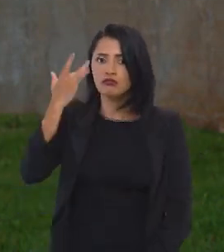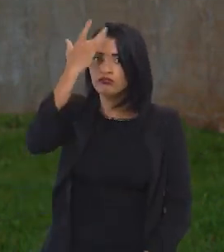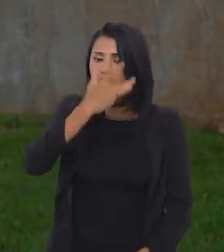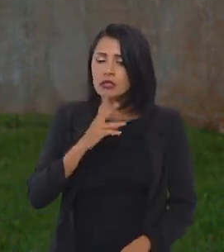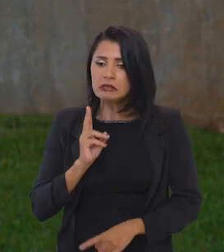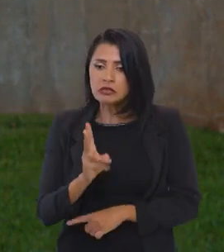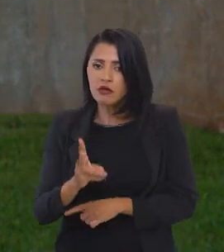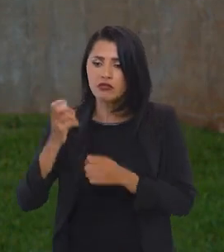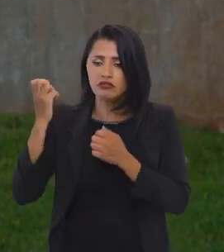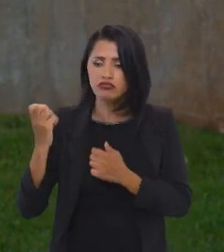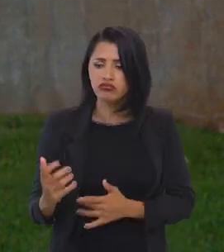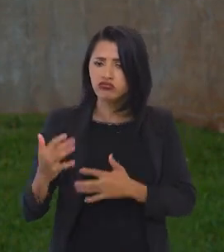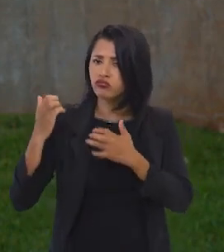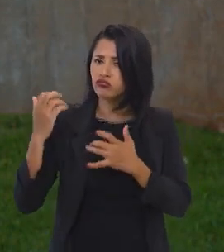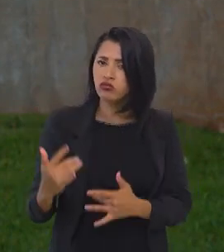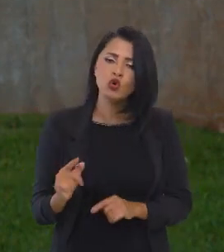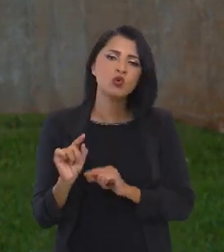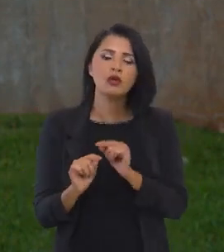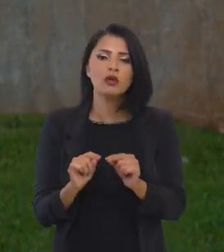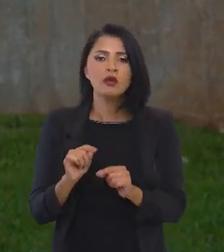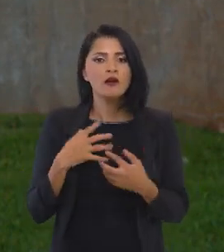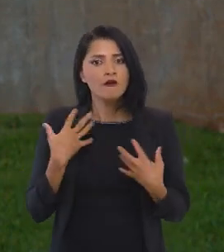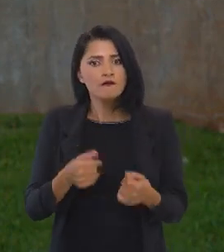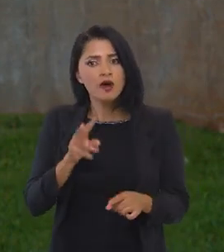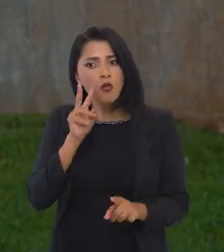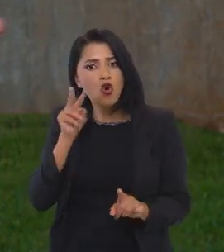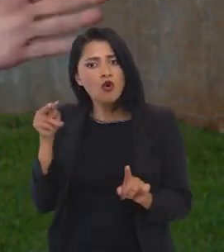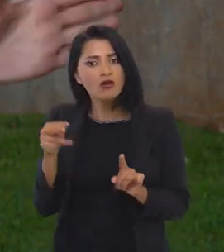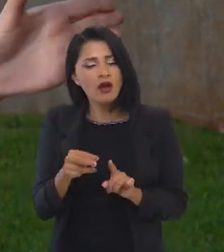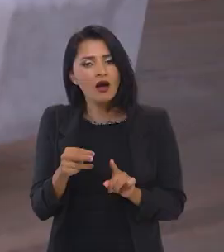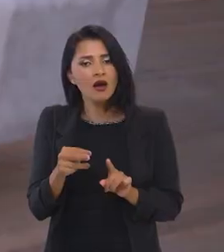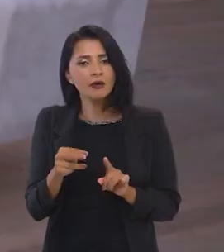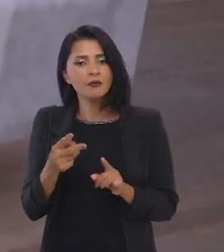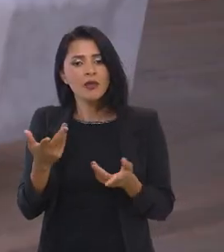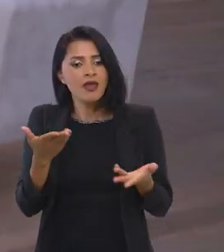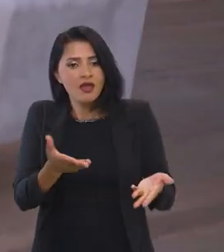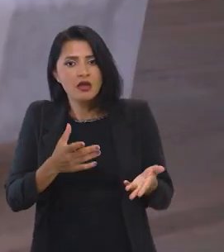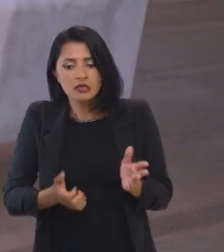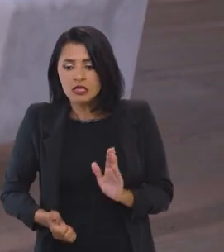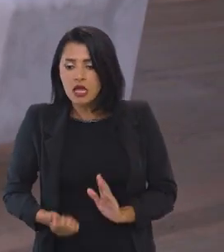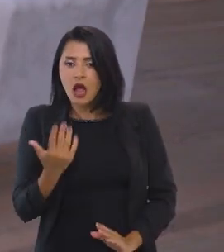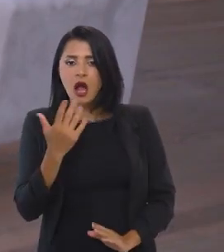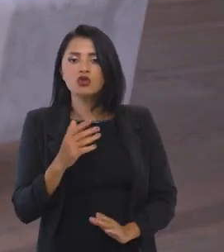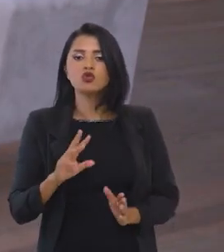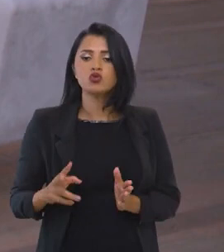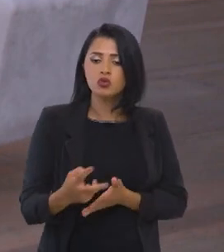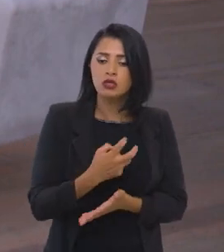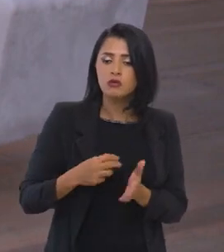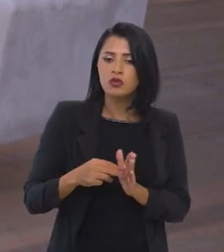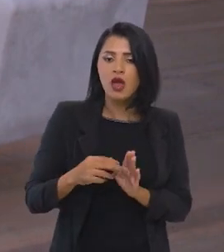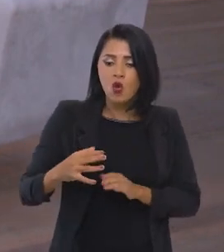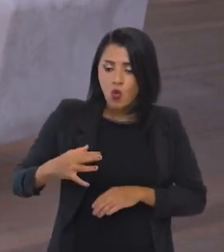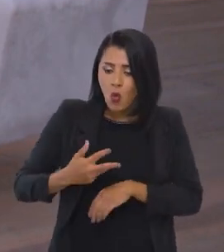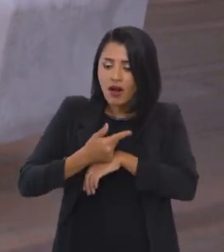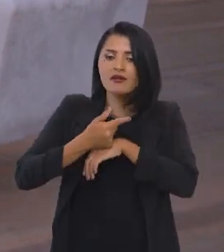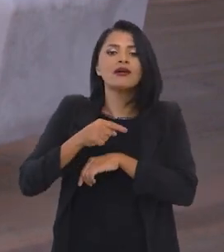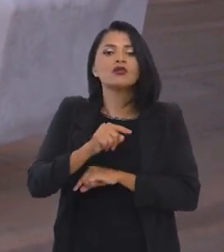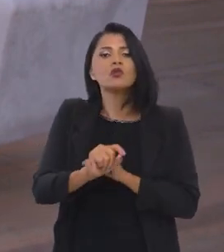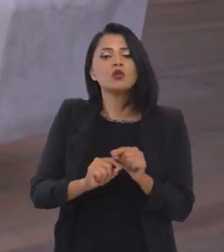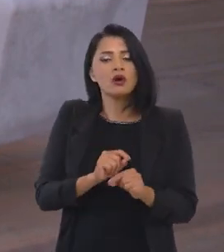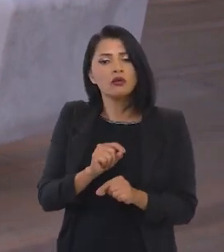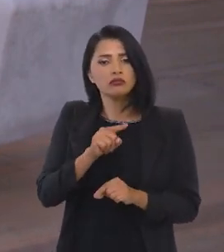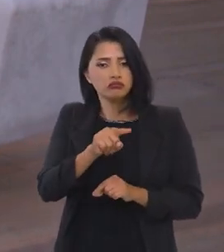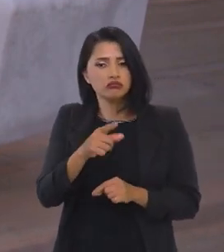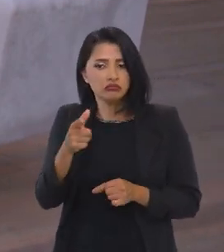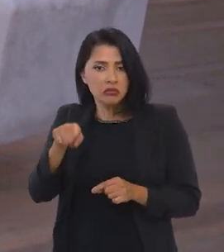ministro Haddad tem falado com muita frequência, é vamos olhar para esse... qualidade desse benefício fiscal. gasto tributário. A qualidade.